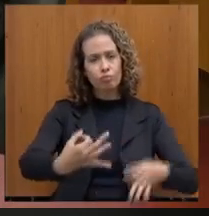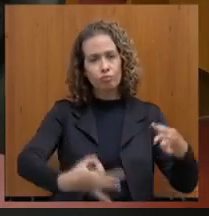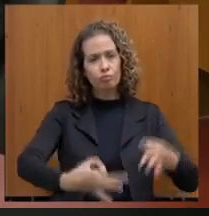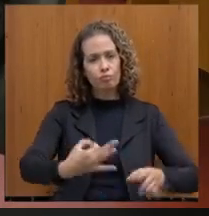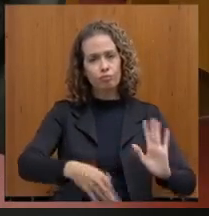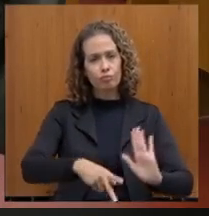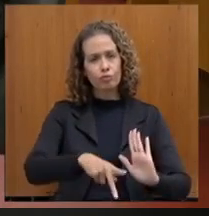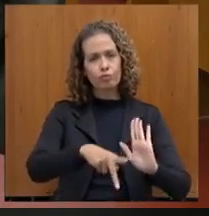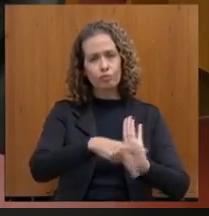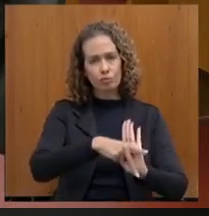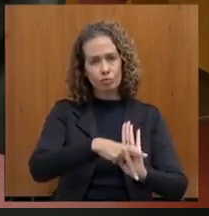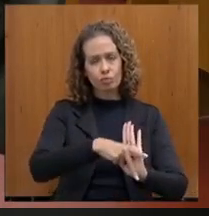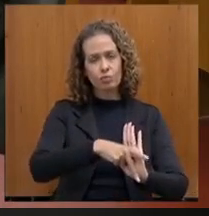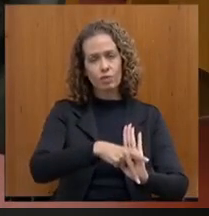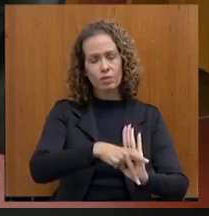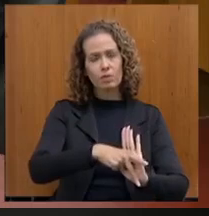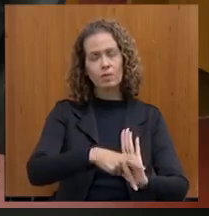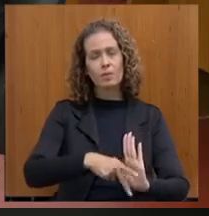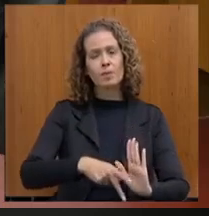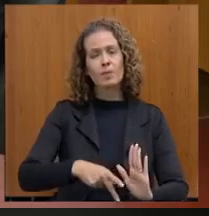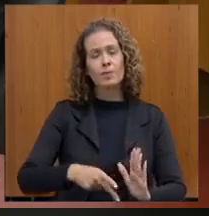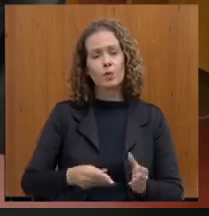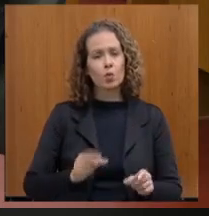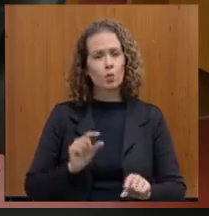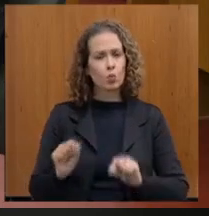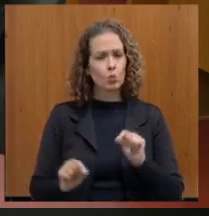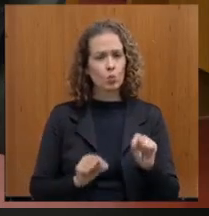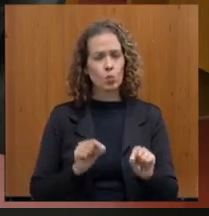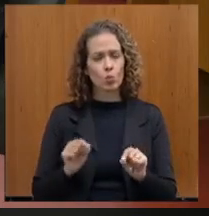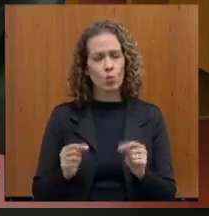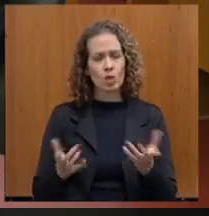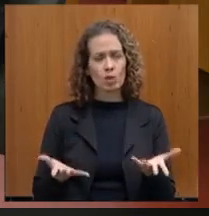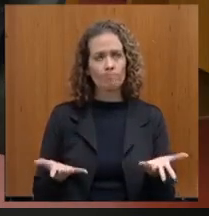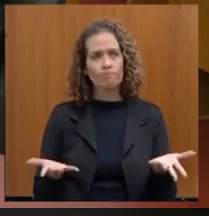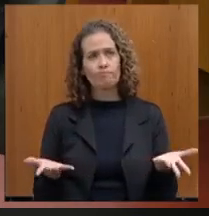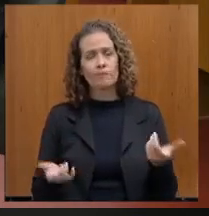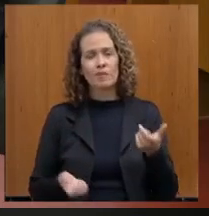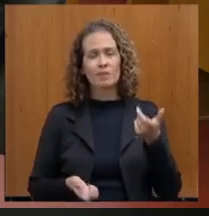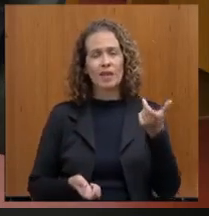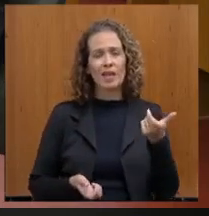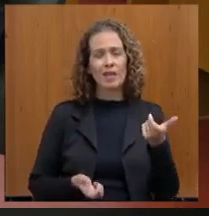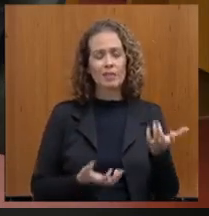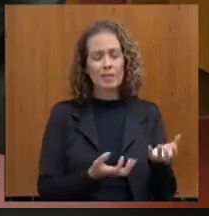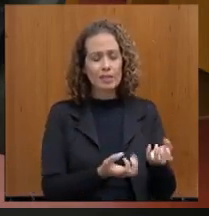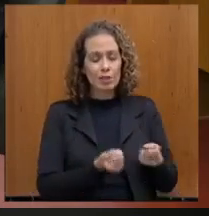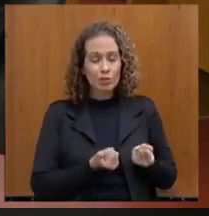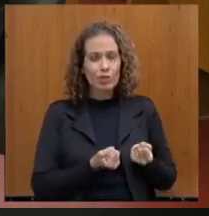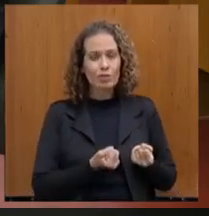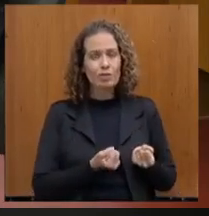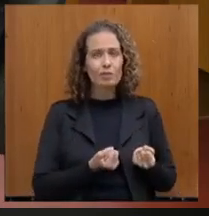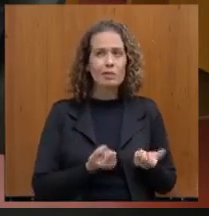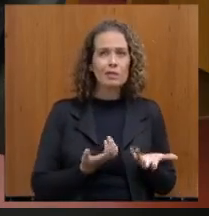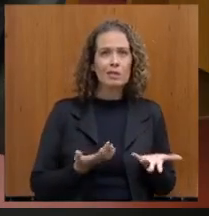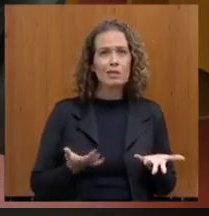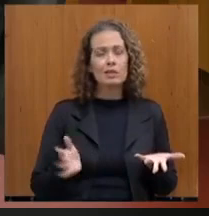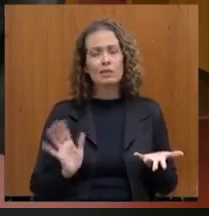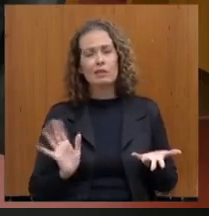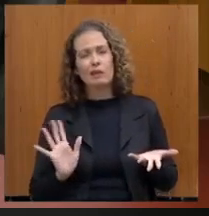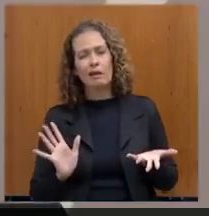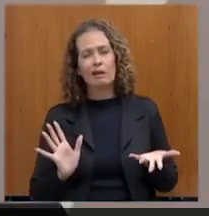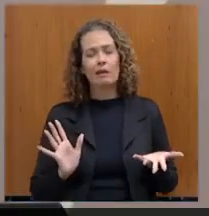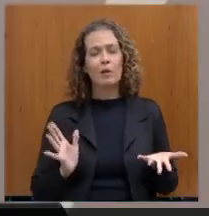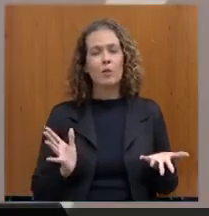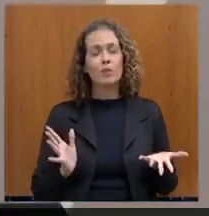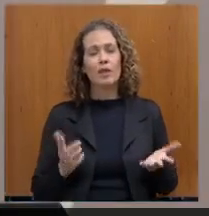foram não vou usar a palavra retido, não, nem foram pelo